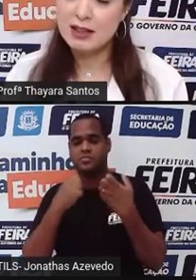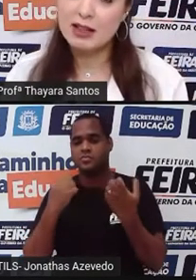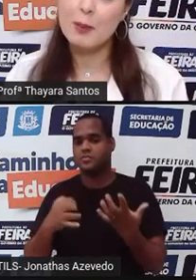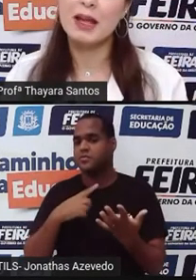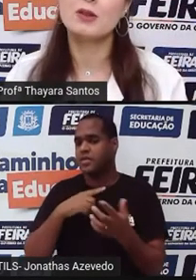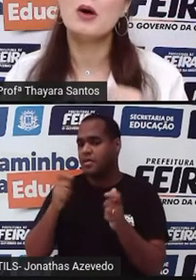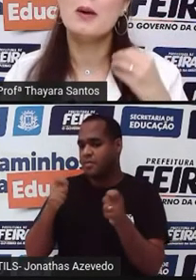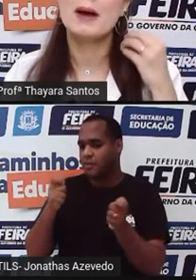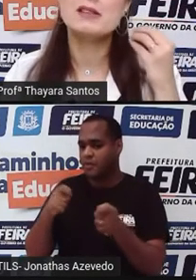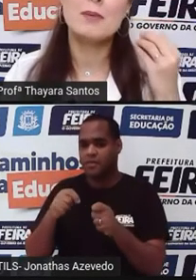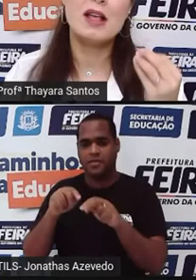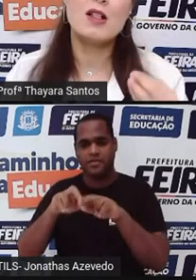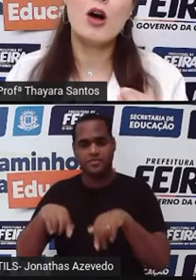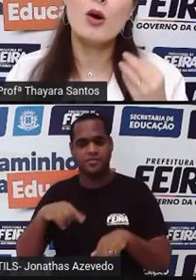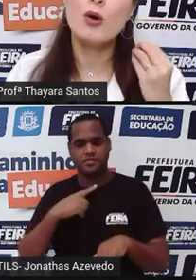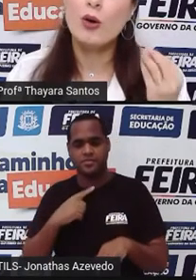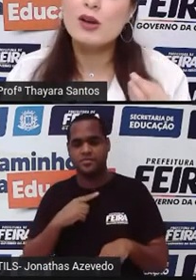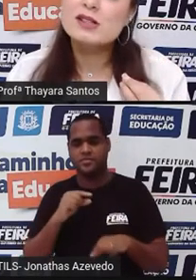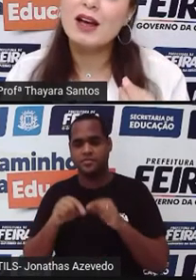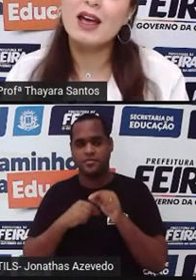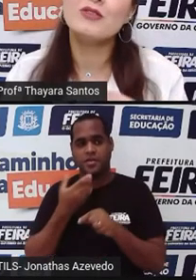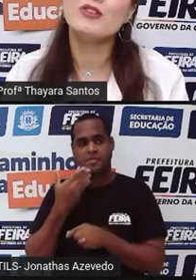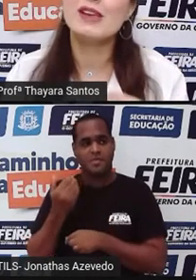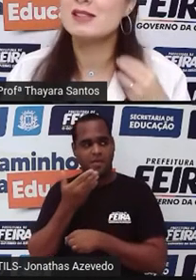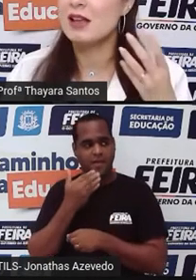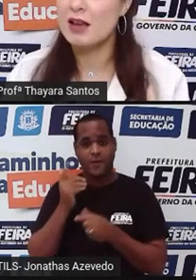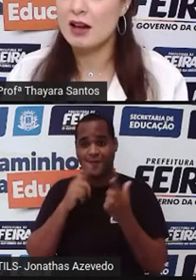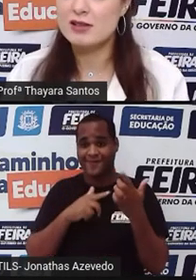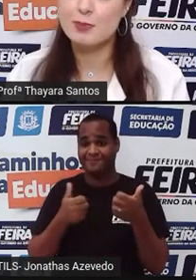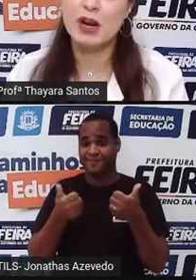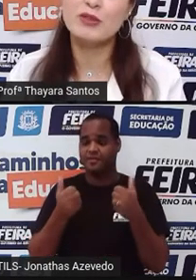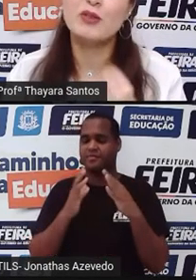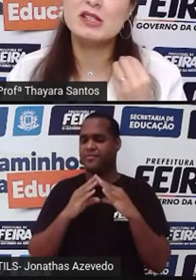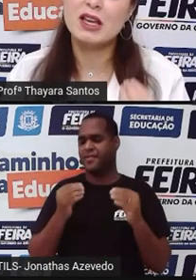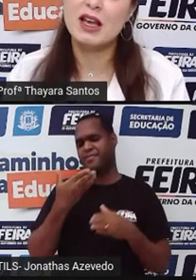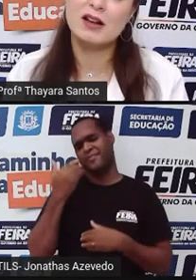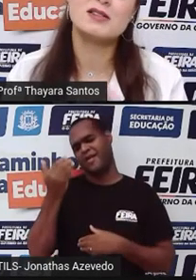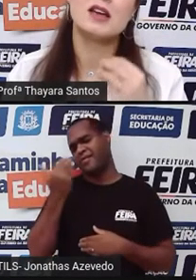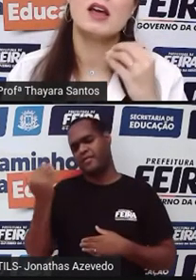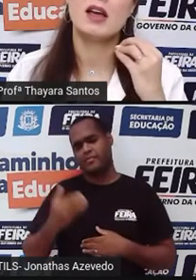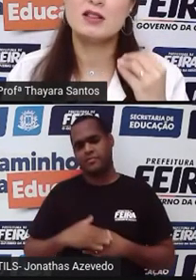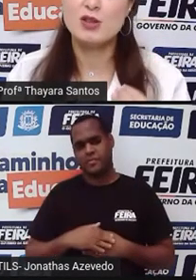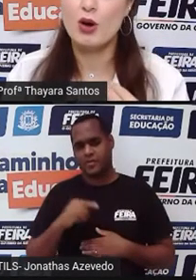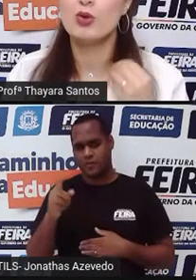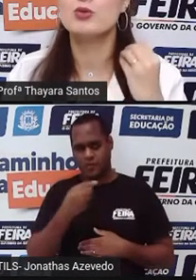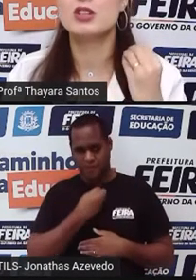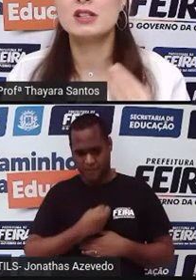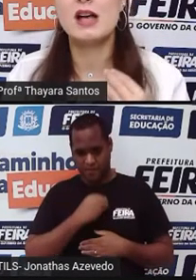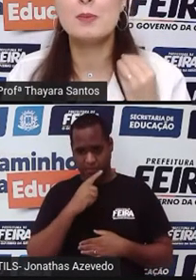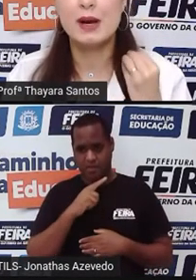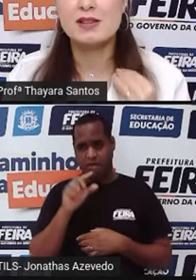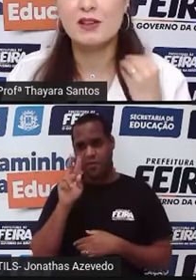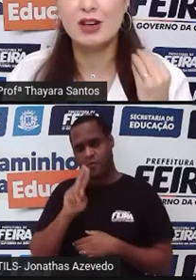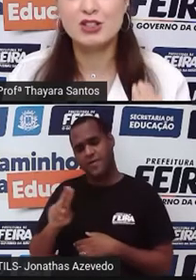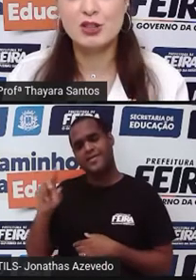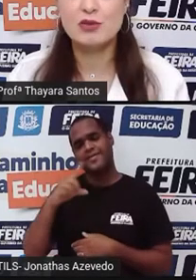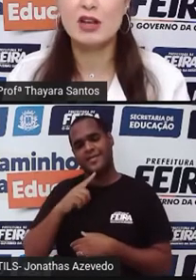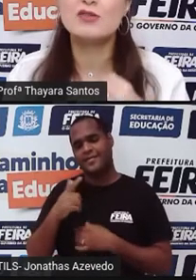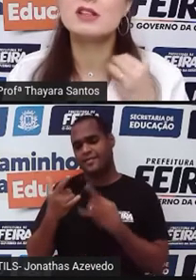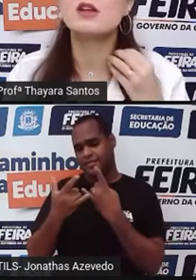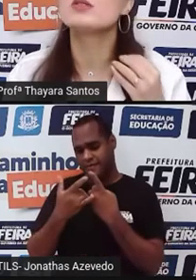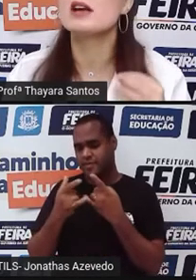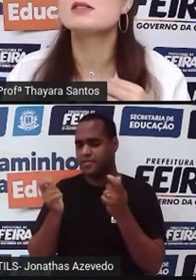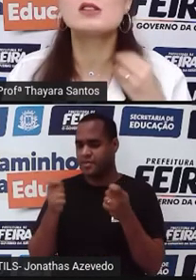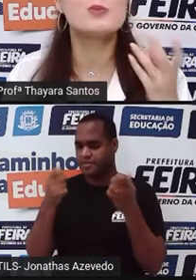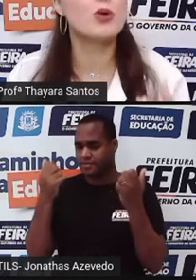mas tem tratamento, mas a melhor coisa é viver sem elas. E pra viver sem elas, é só utilizar preservativo.